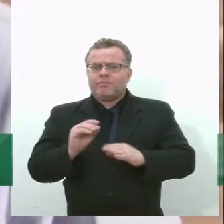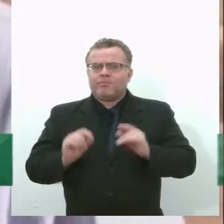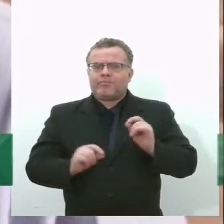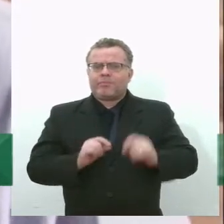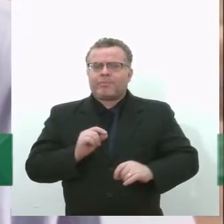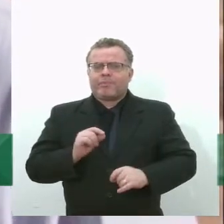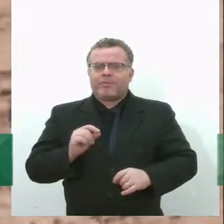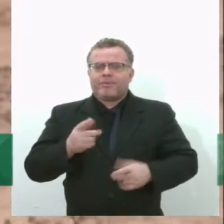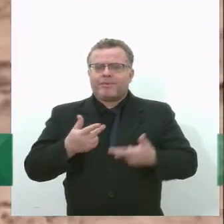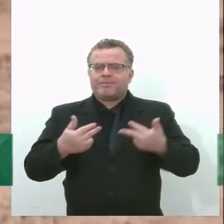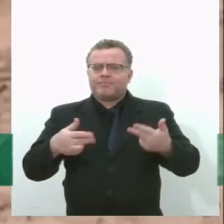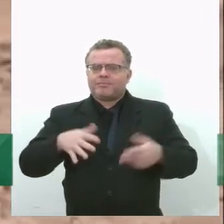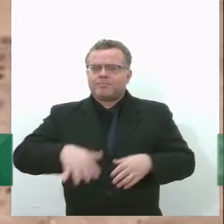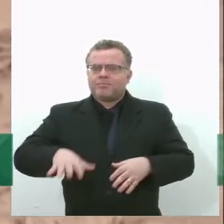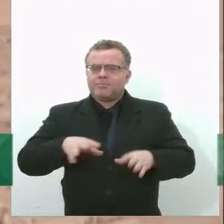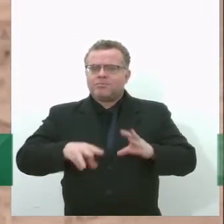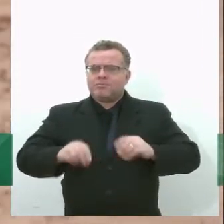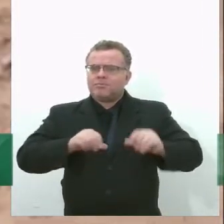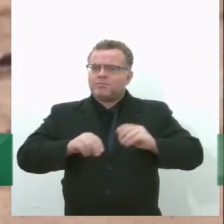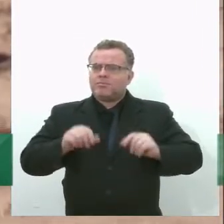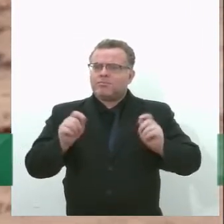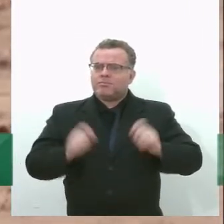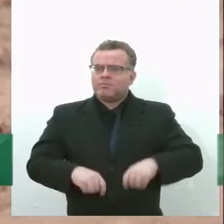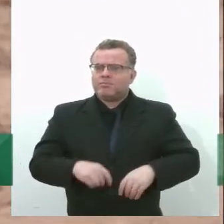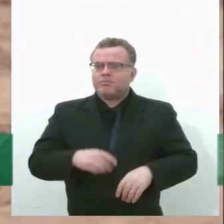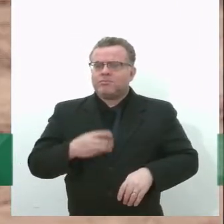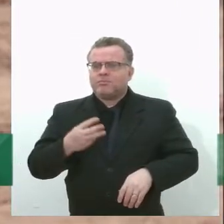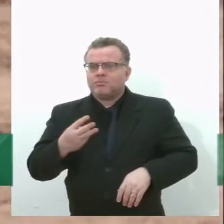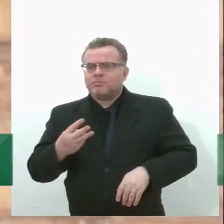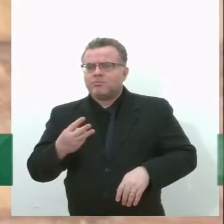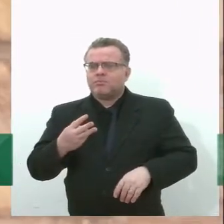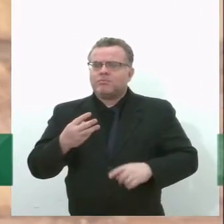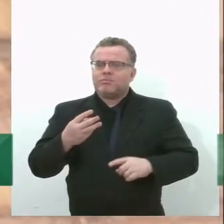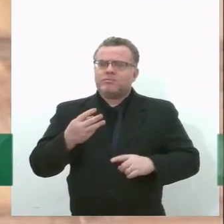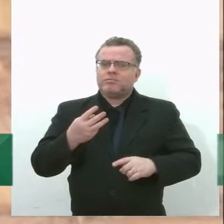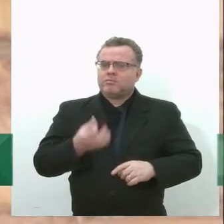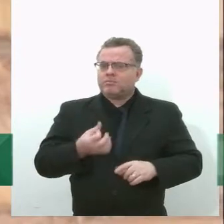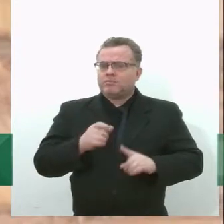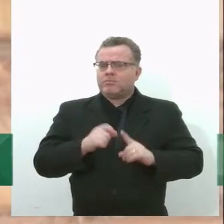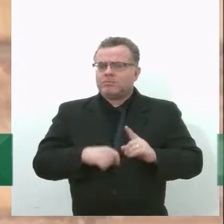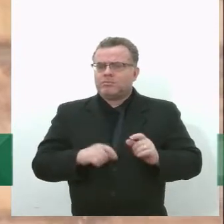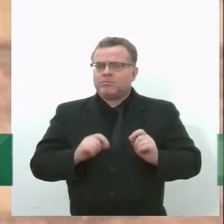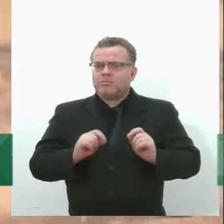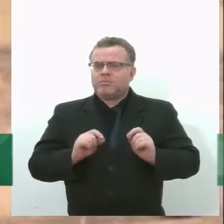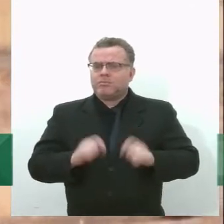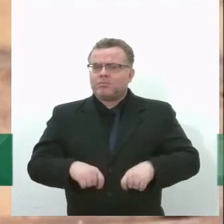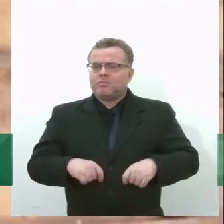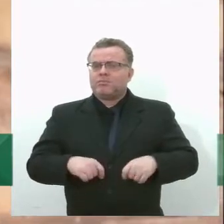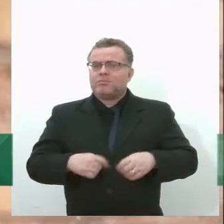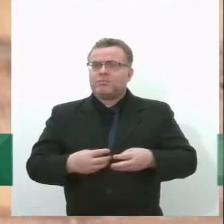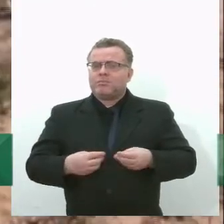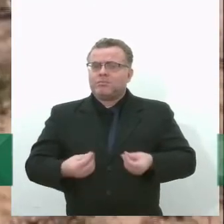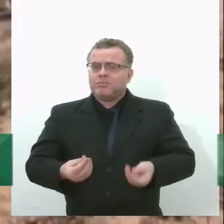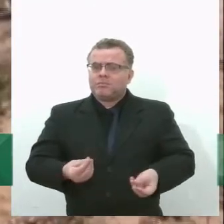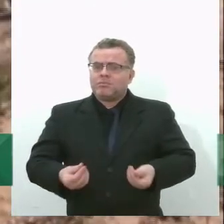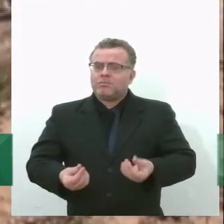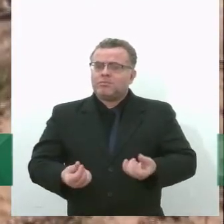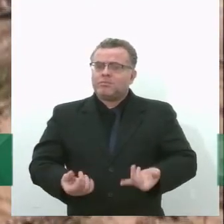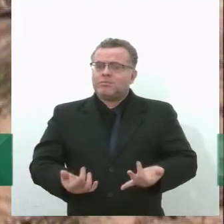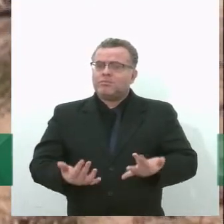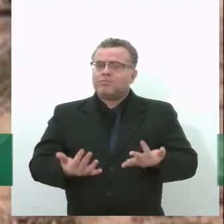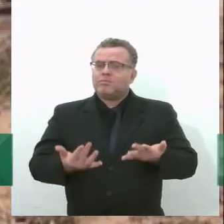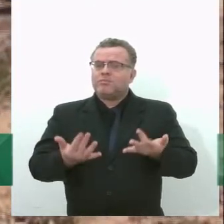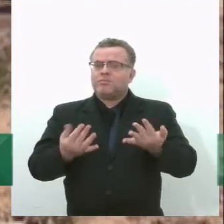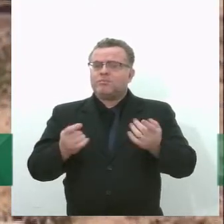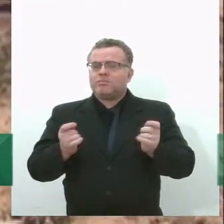no meio anaeróbico. Por volta de 3 a 6 meses, ele começa a sua decomposição e a sua geração do biogás com uma concentração alta de